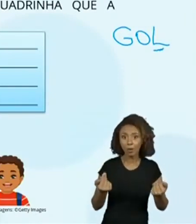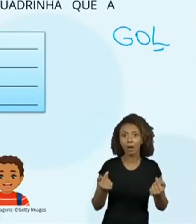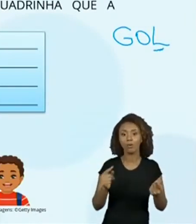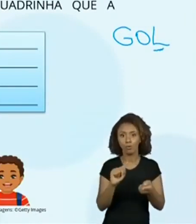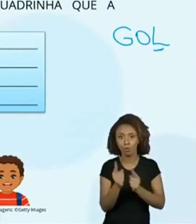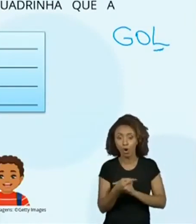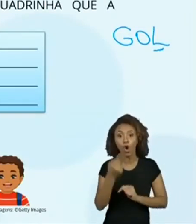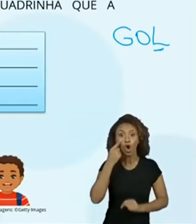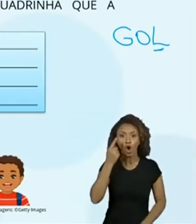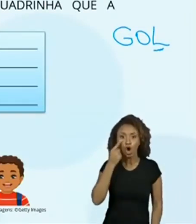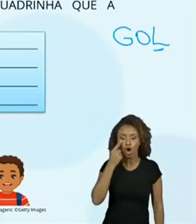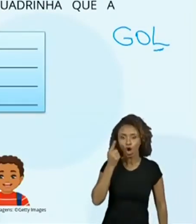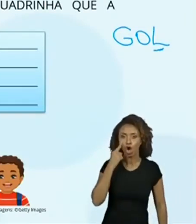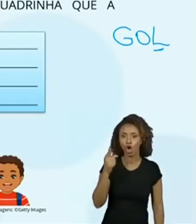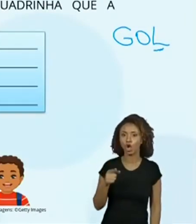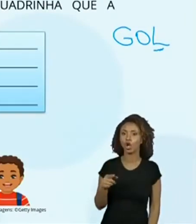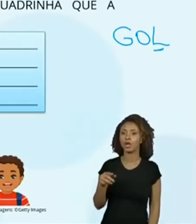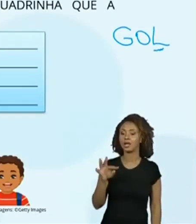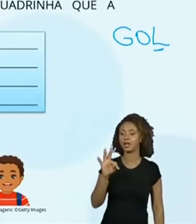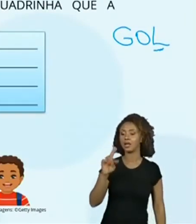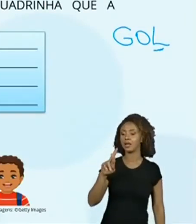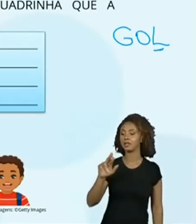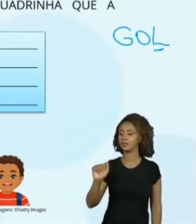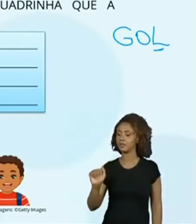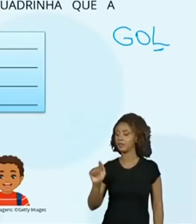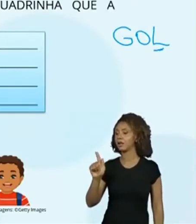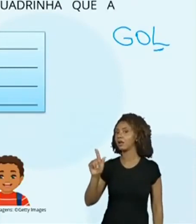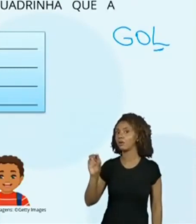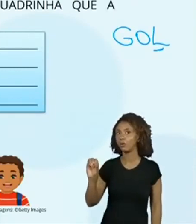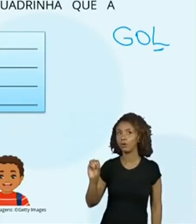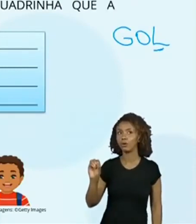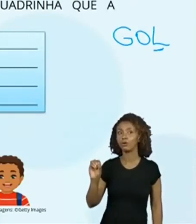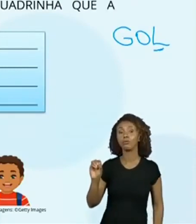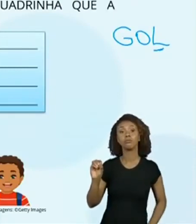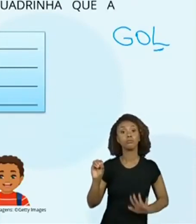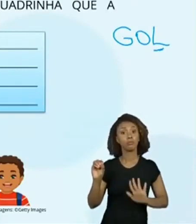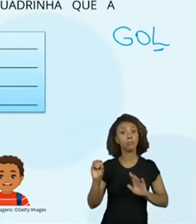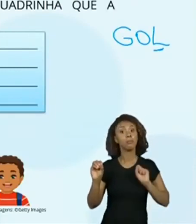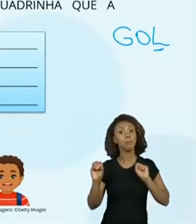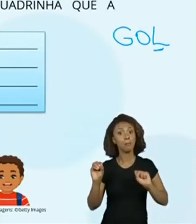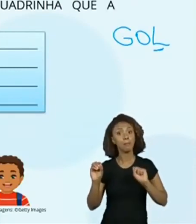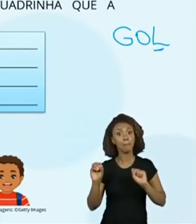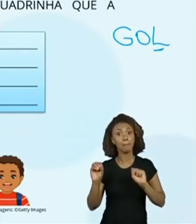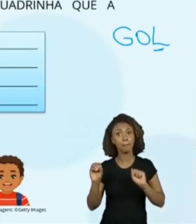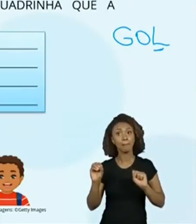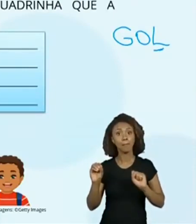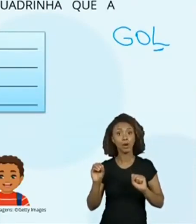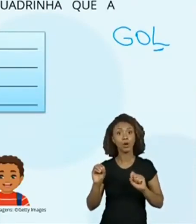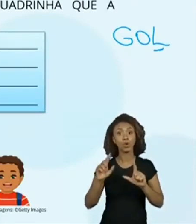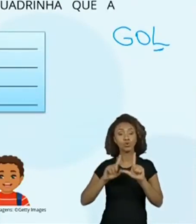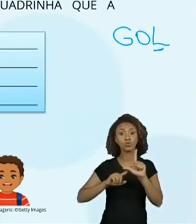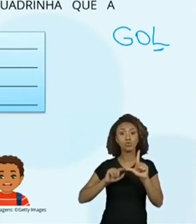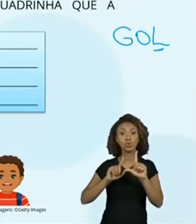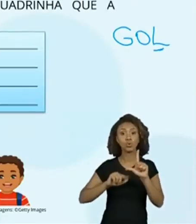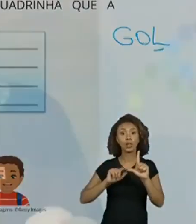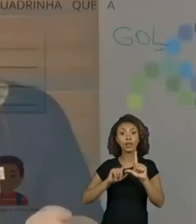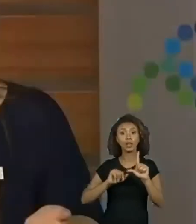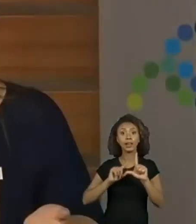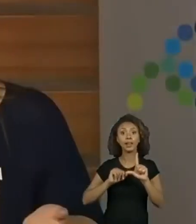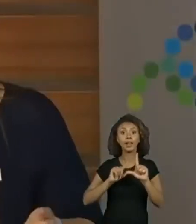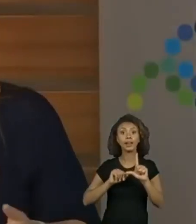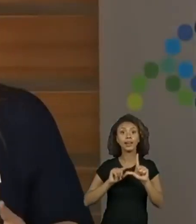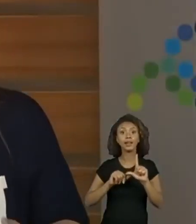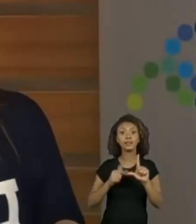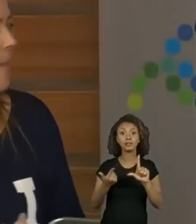estender com a letra do L. Eu posso ficar só com as duas primeiras. Sim. Que tal?